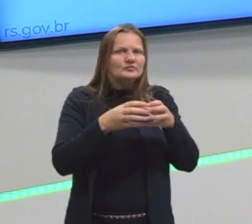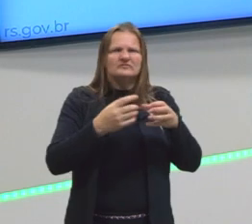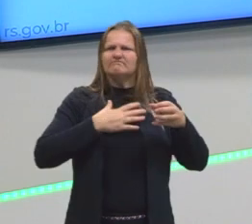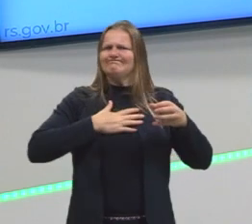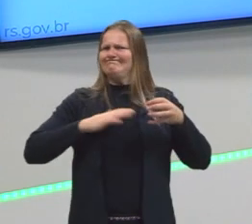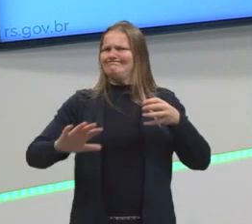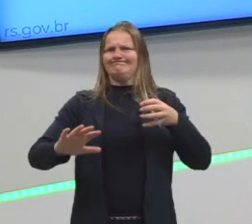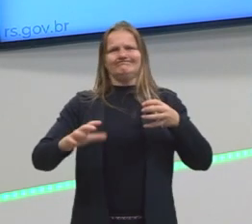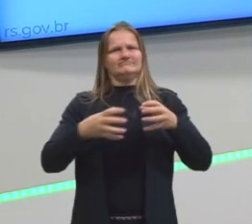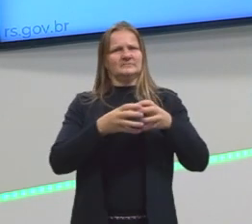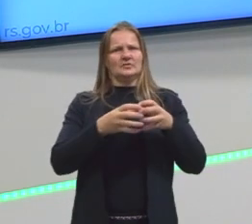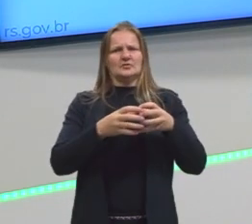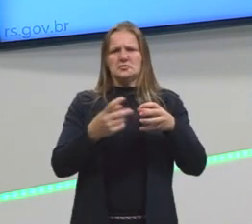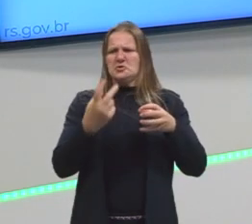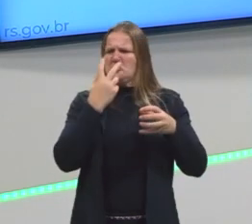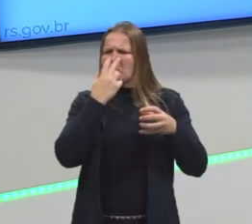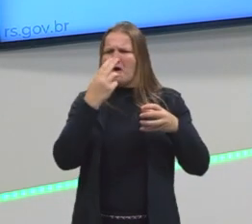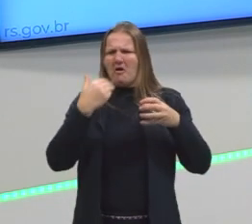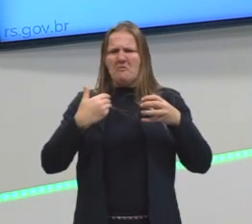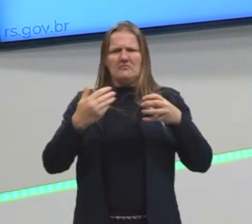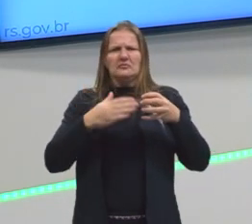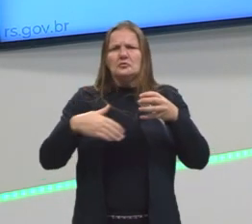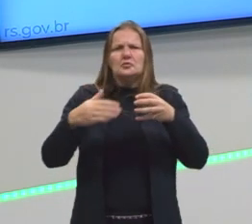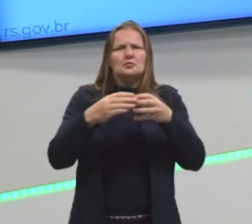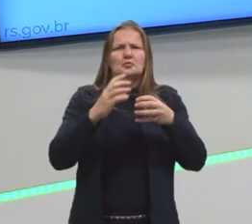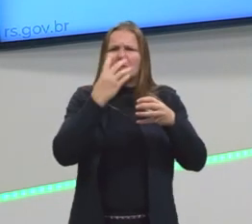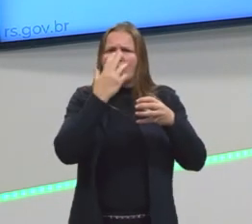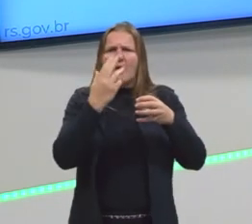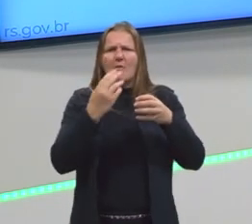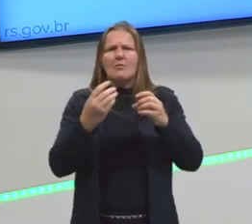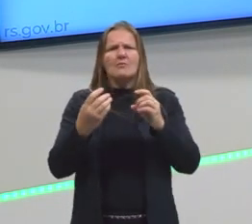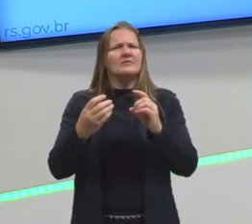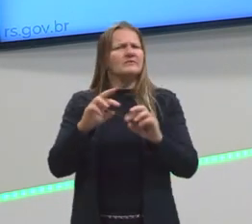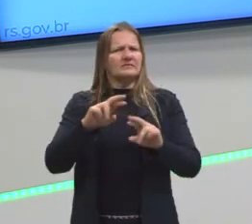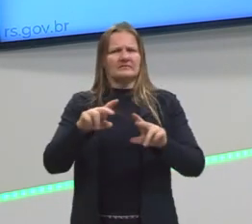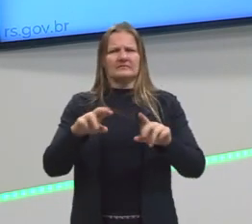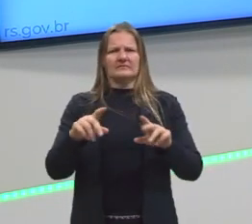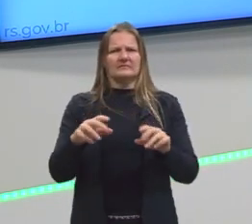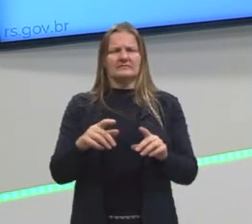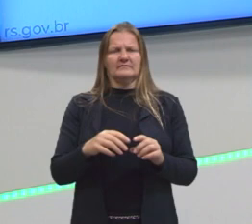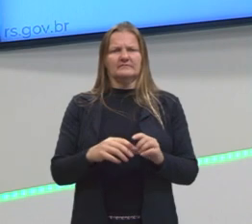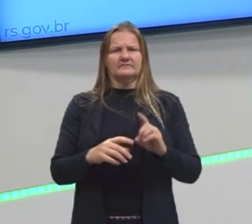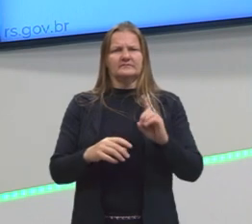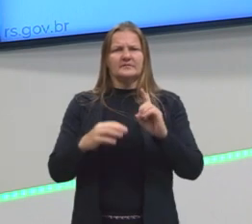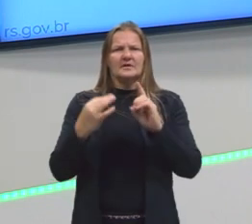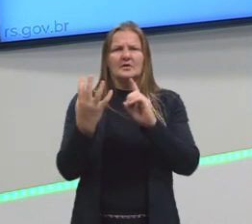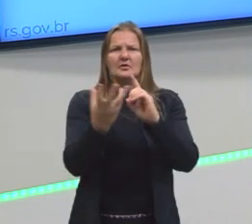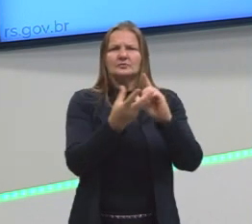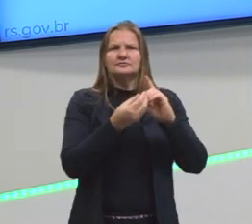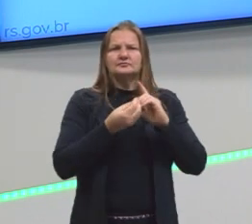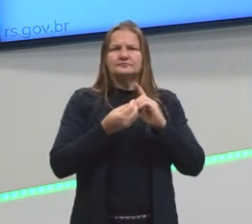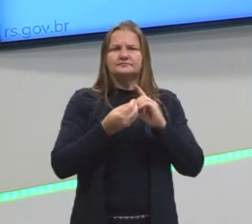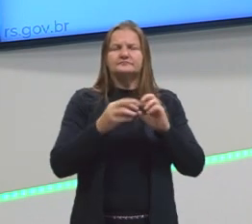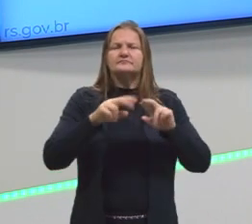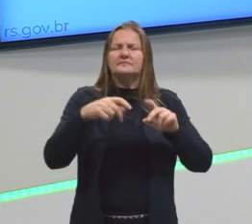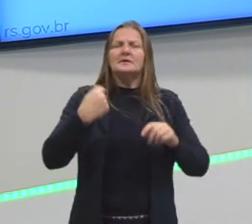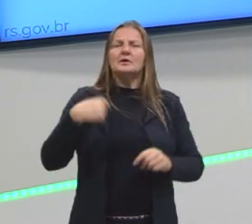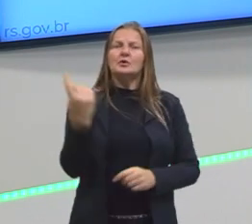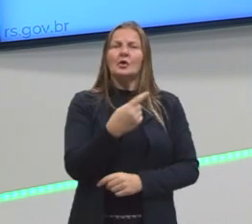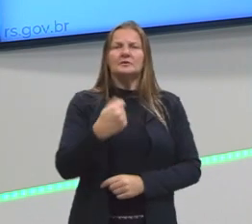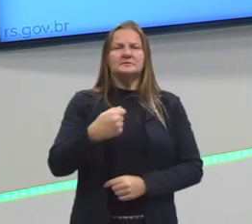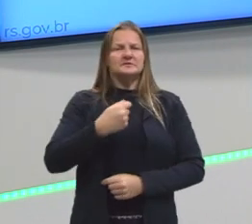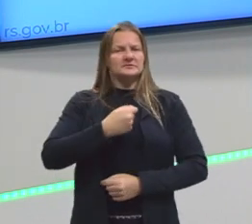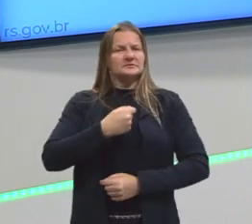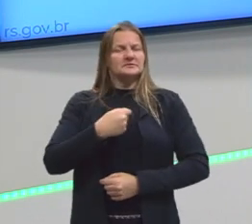acabam fazendo o processo dialético, resistindo a isso. Por quê? Porque nós precisamos nos sentir